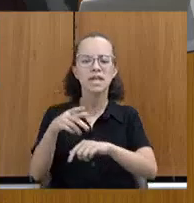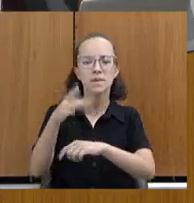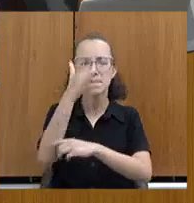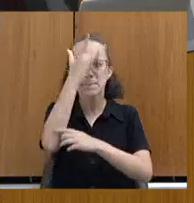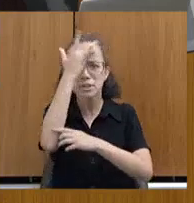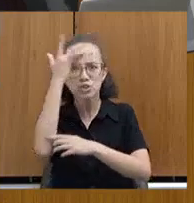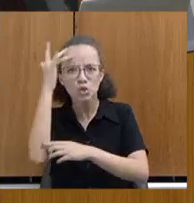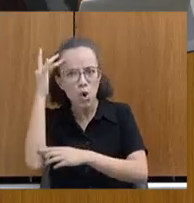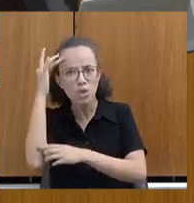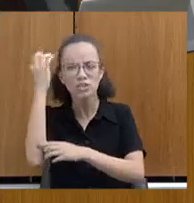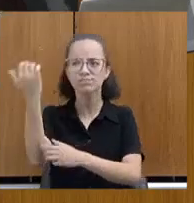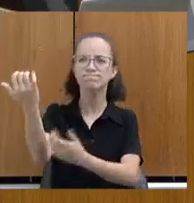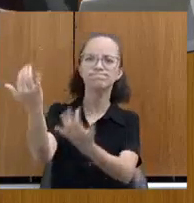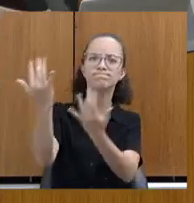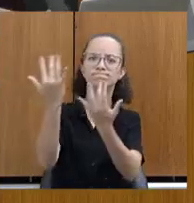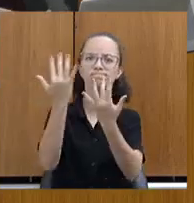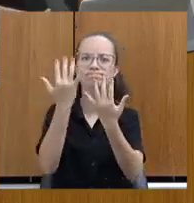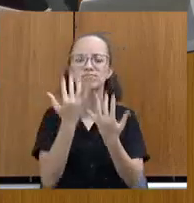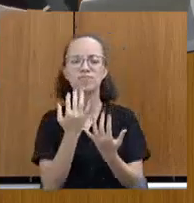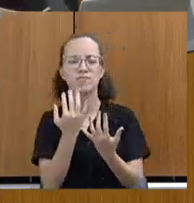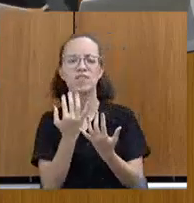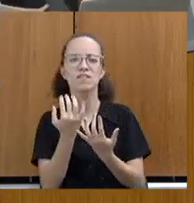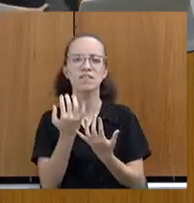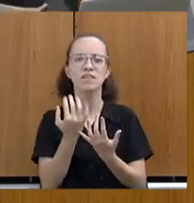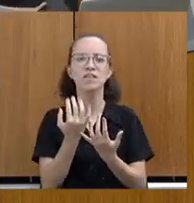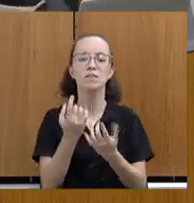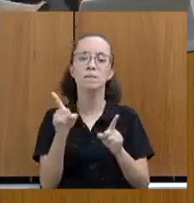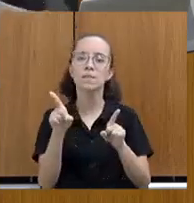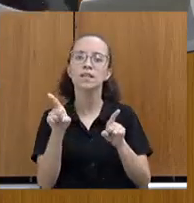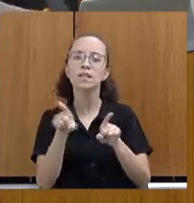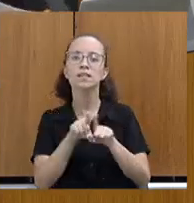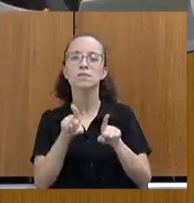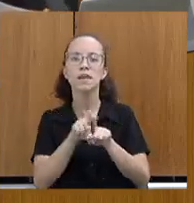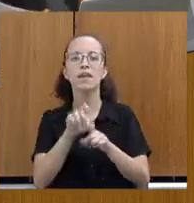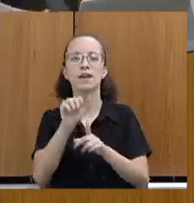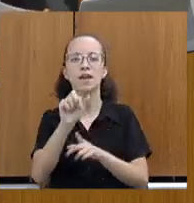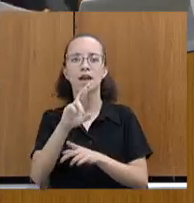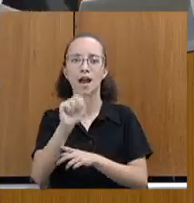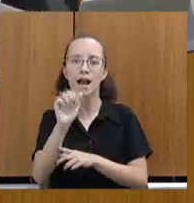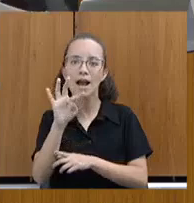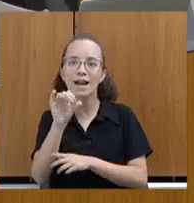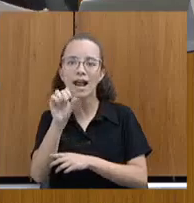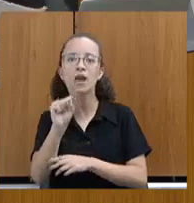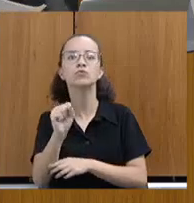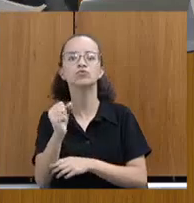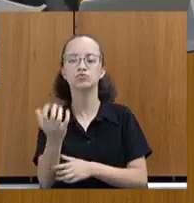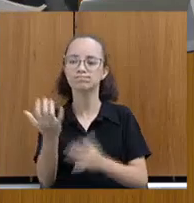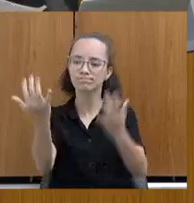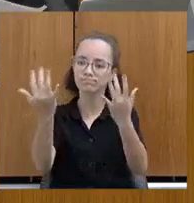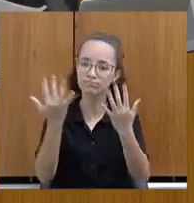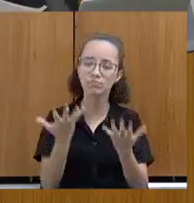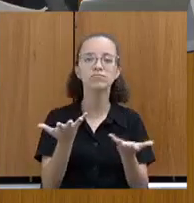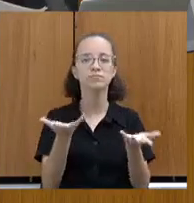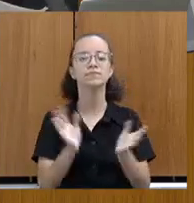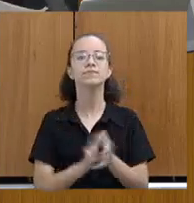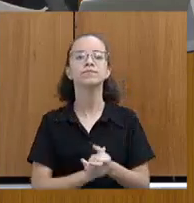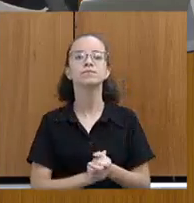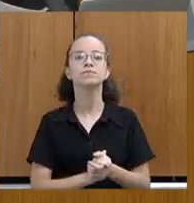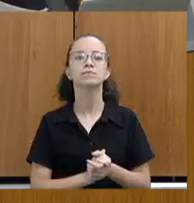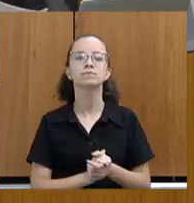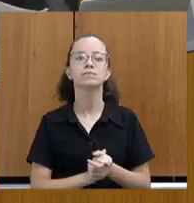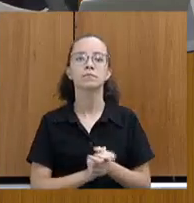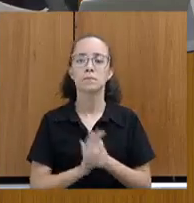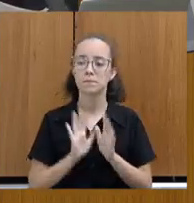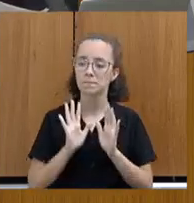araus e os deportados, que ainda chegam... E aí eu quero falar... Nós vamos começar a ter um...